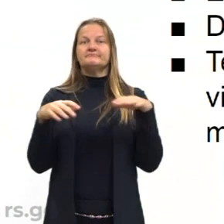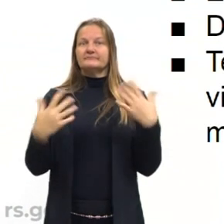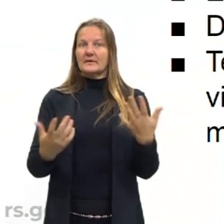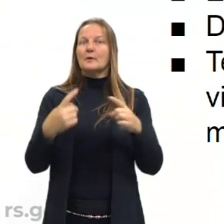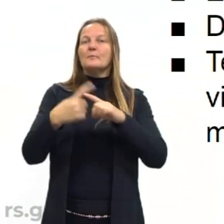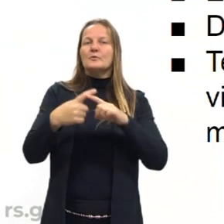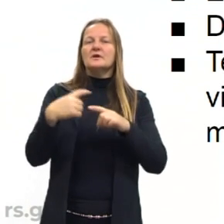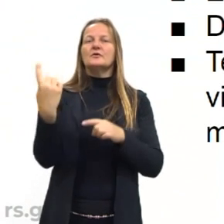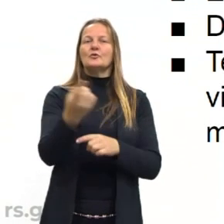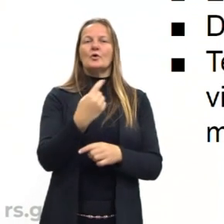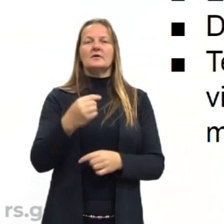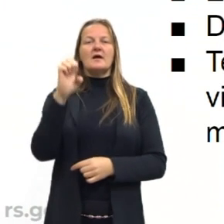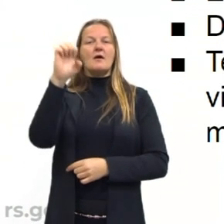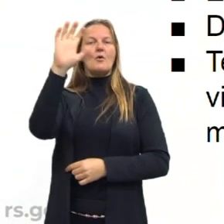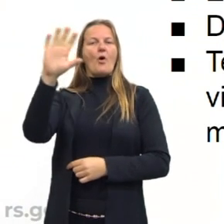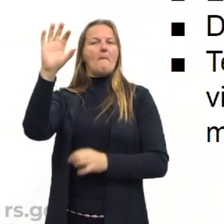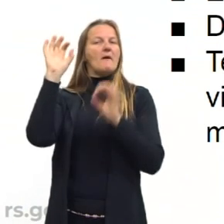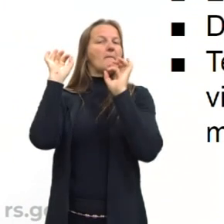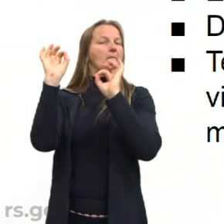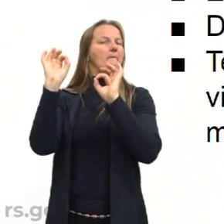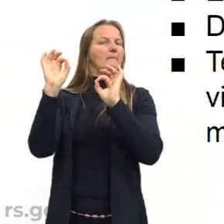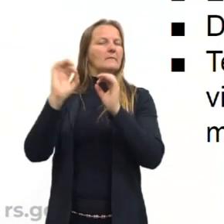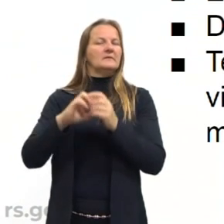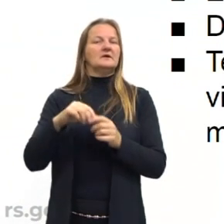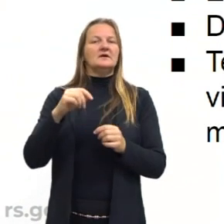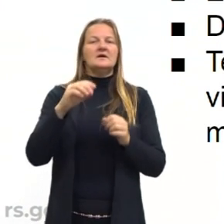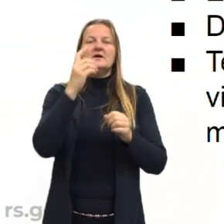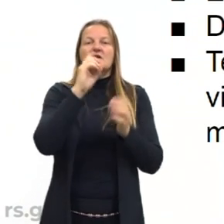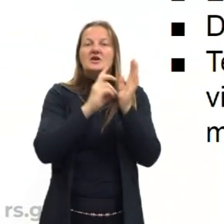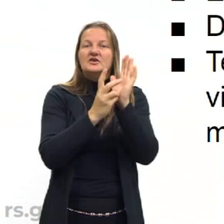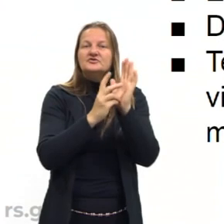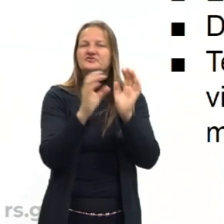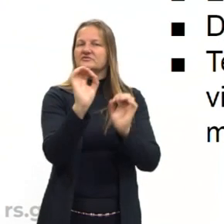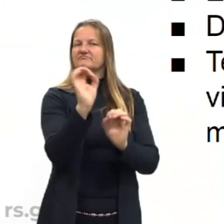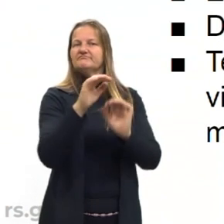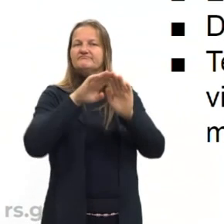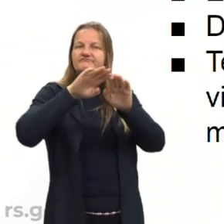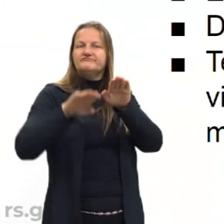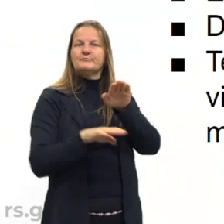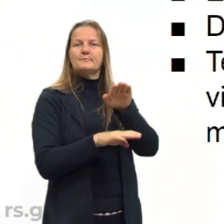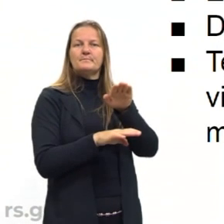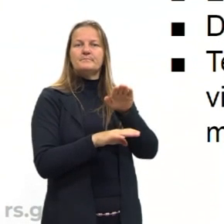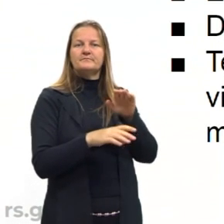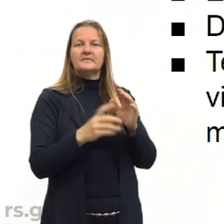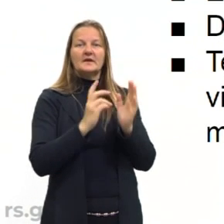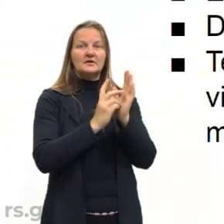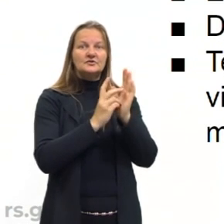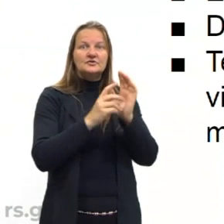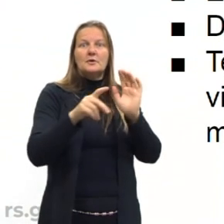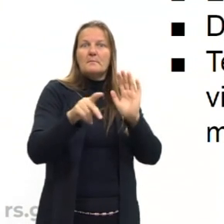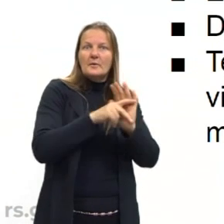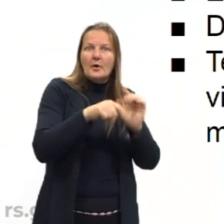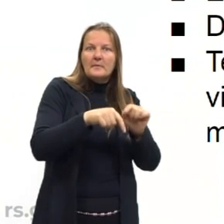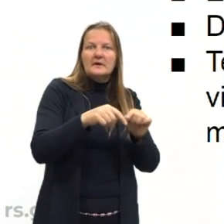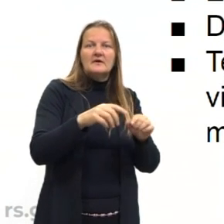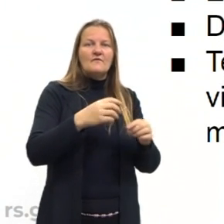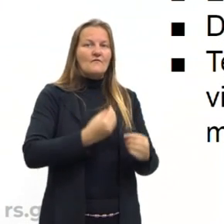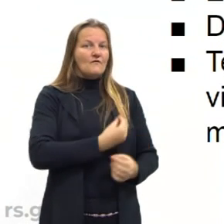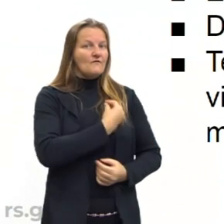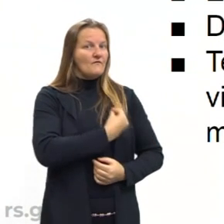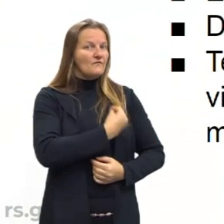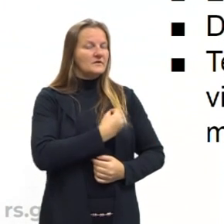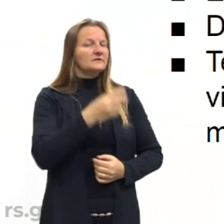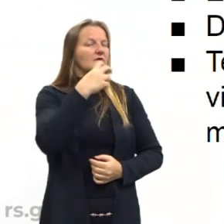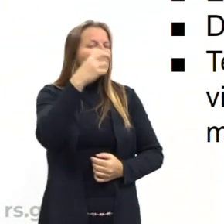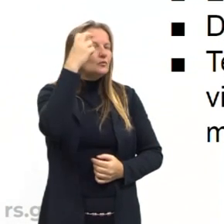que a gente considera que o europeu é civilizado e o indígena não? Eles não tinham a sua própria civilização, a sua própria forma de